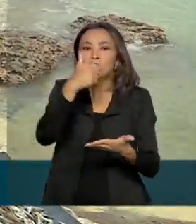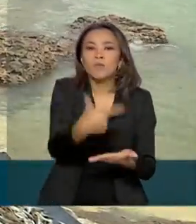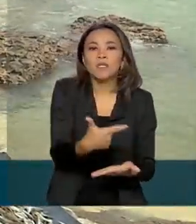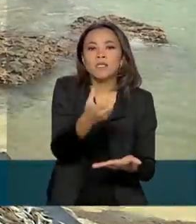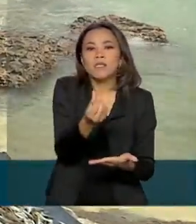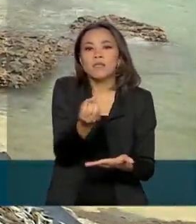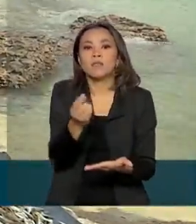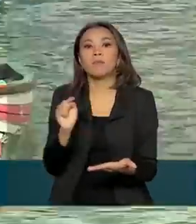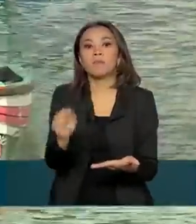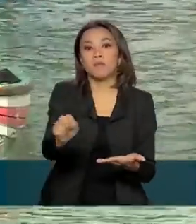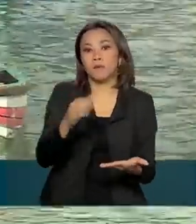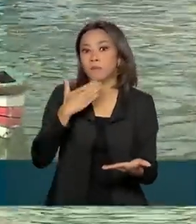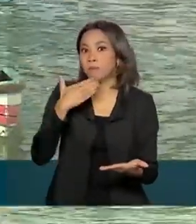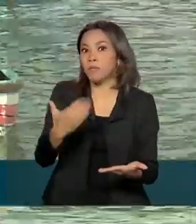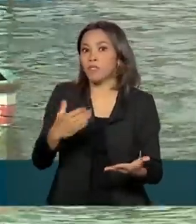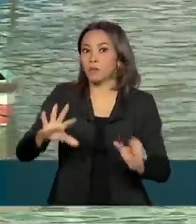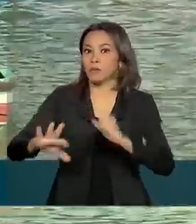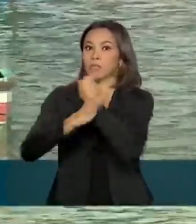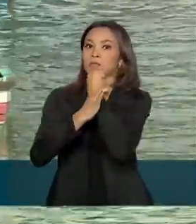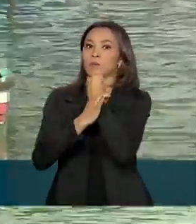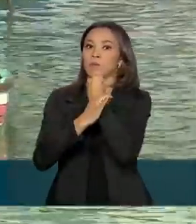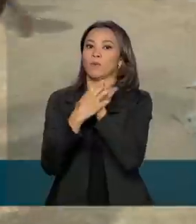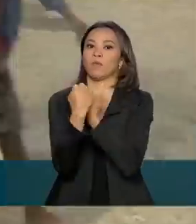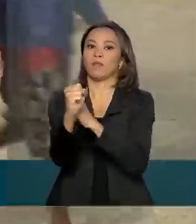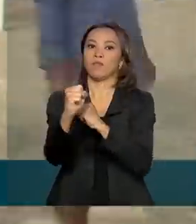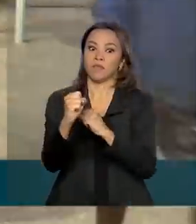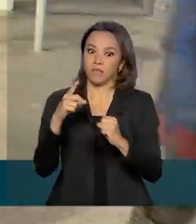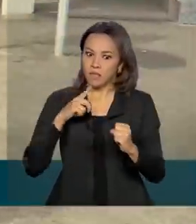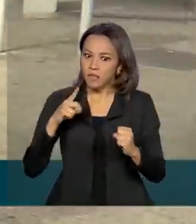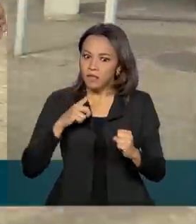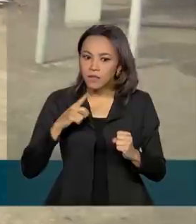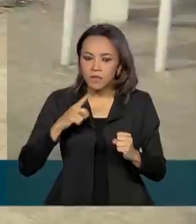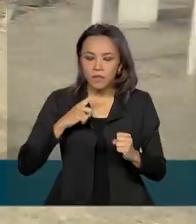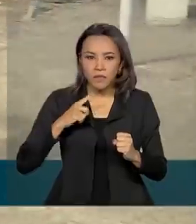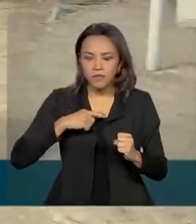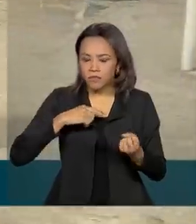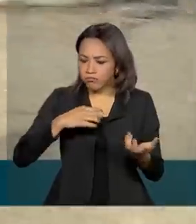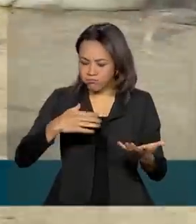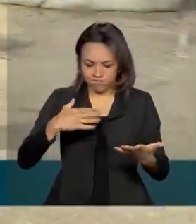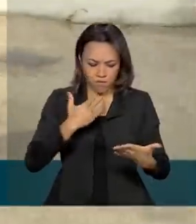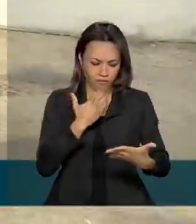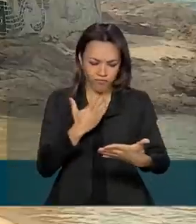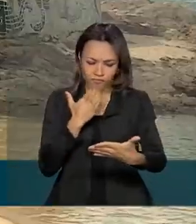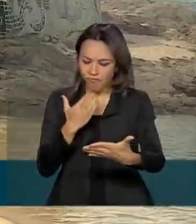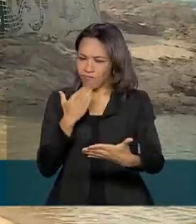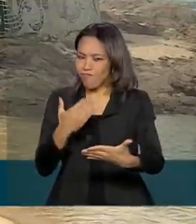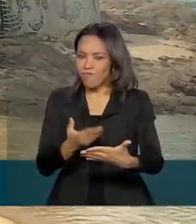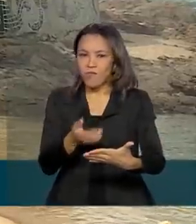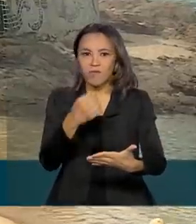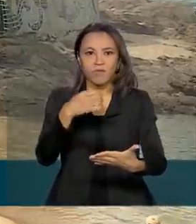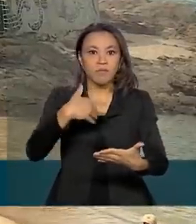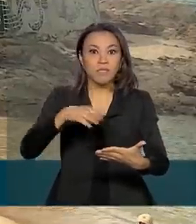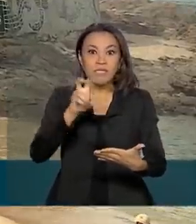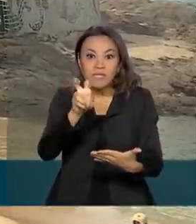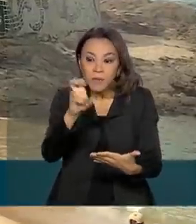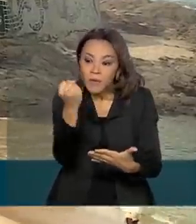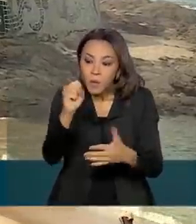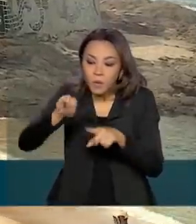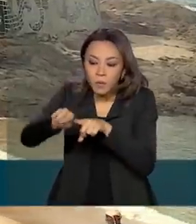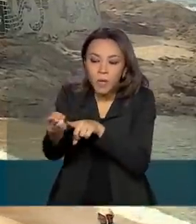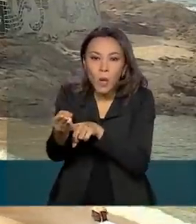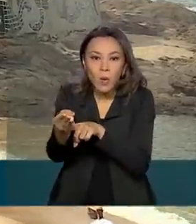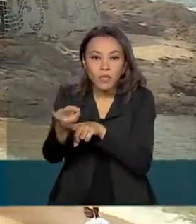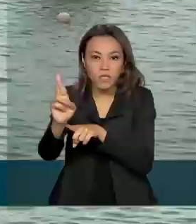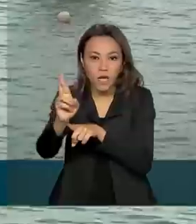defeso e encontrou irregularidades em mais de 20 mil contas. 58 milhões de reais foram